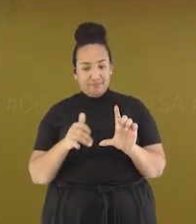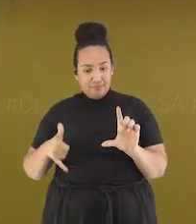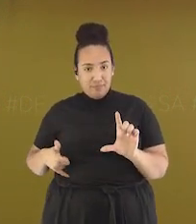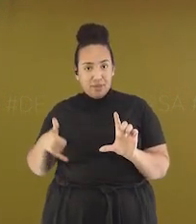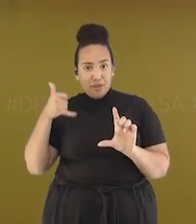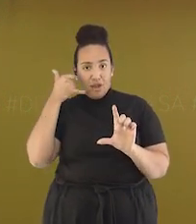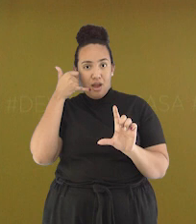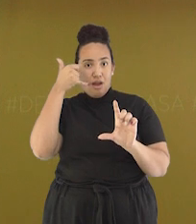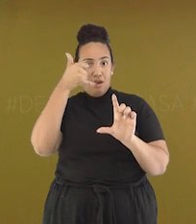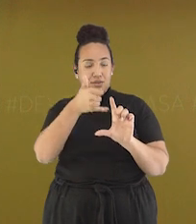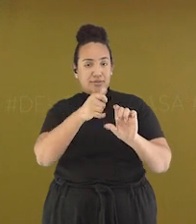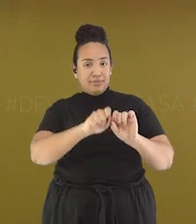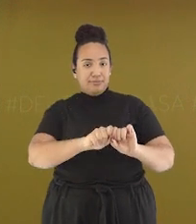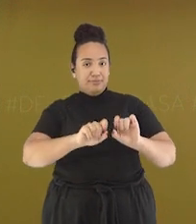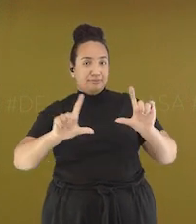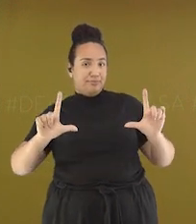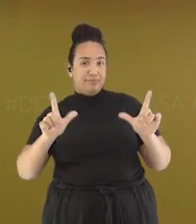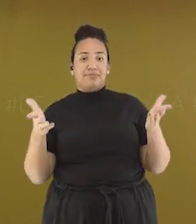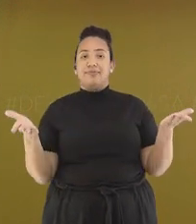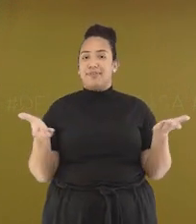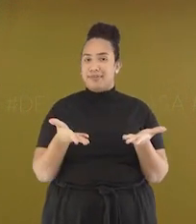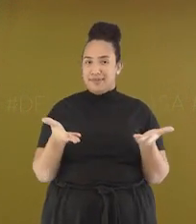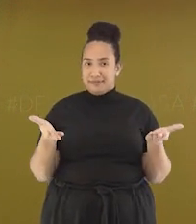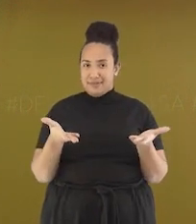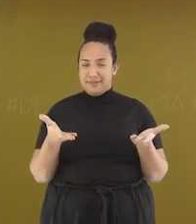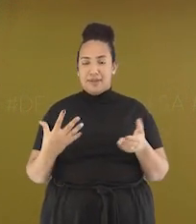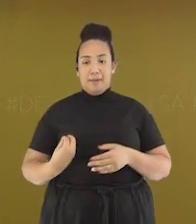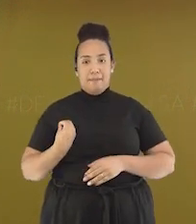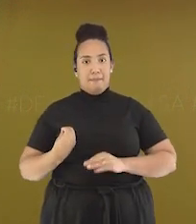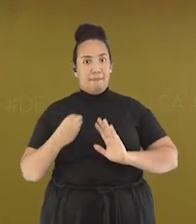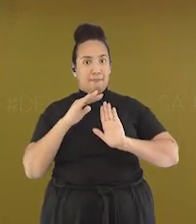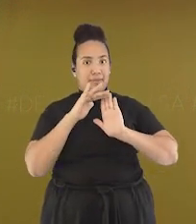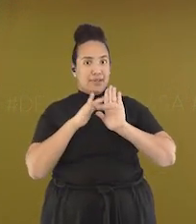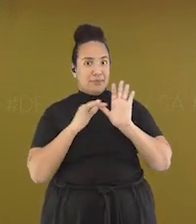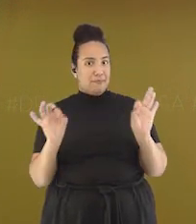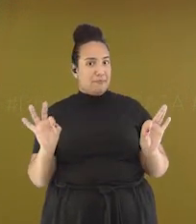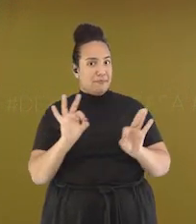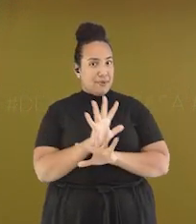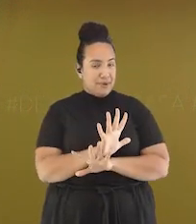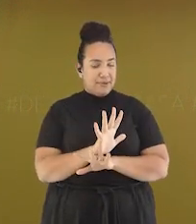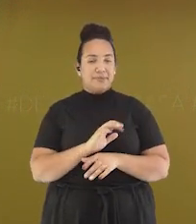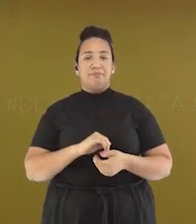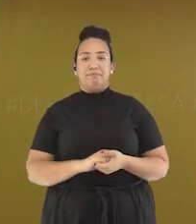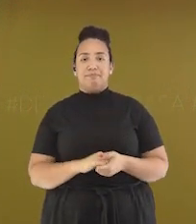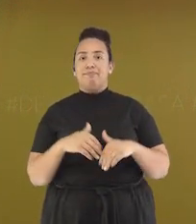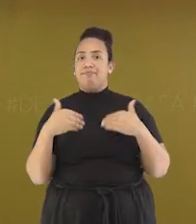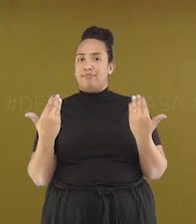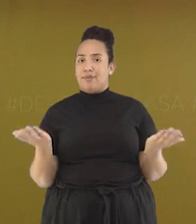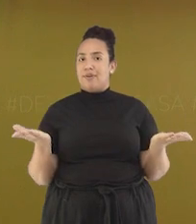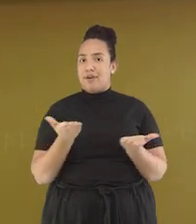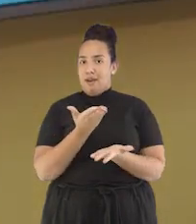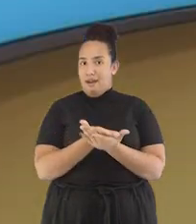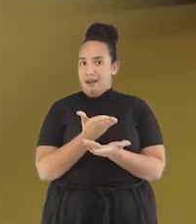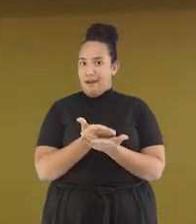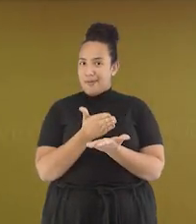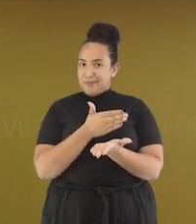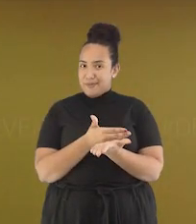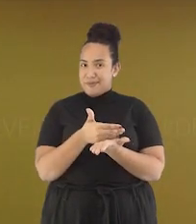QR Code que aparece aí na sua tela e marcar a sua presença. Agora vamos começar a nossa aula?